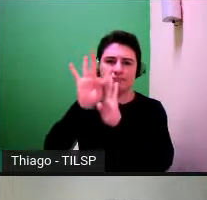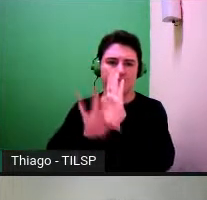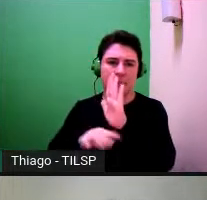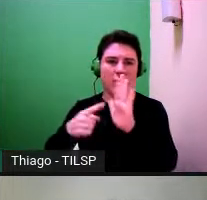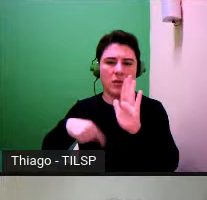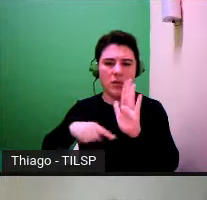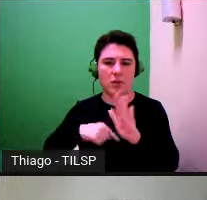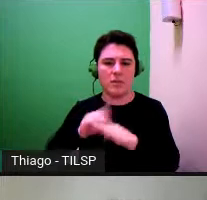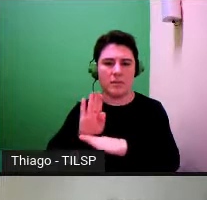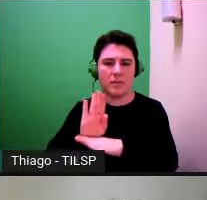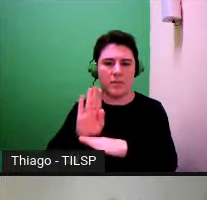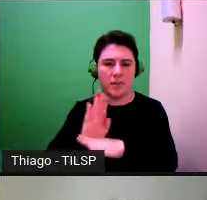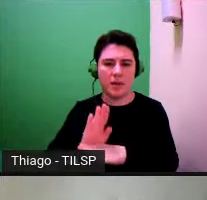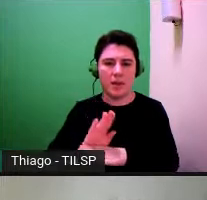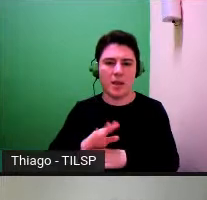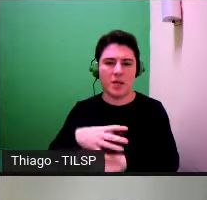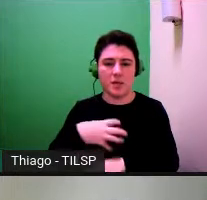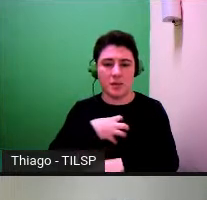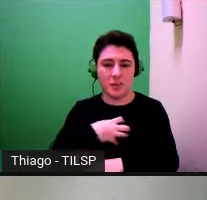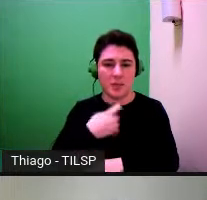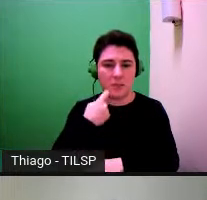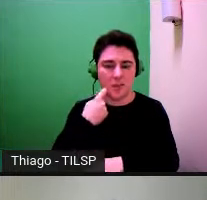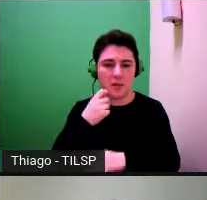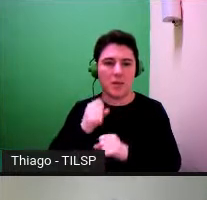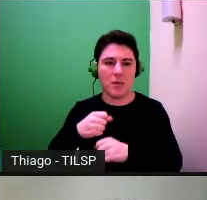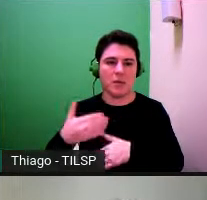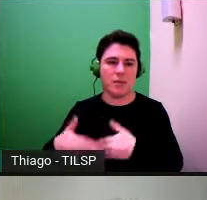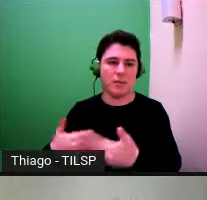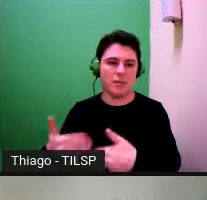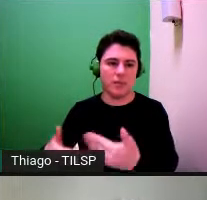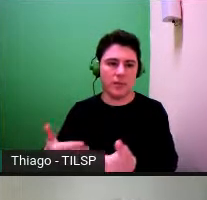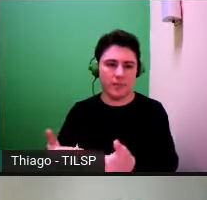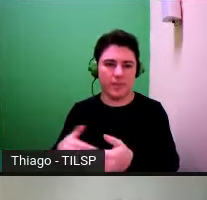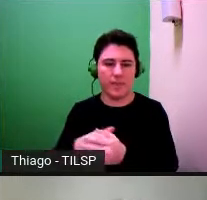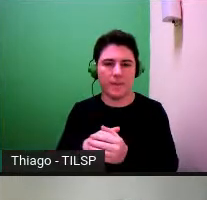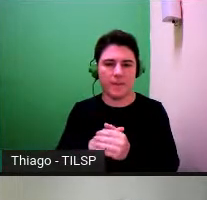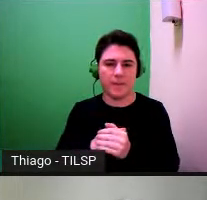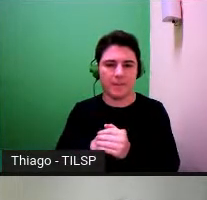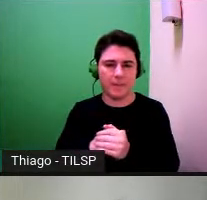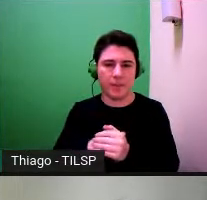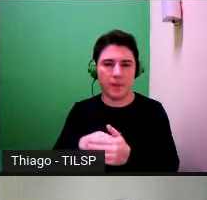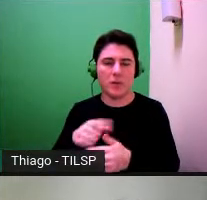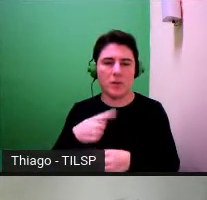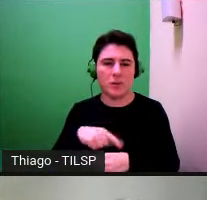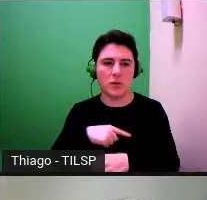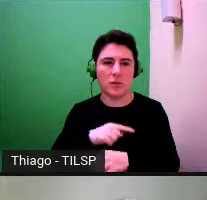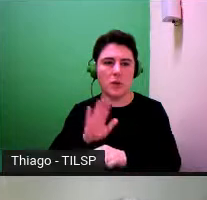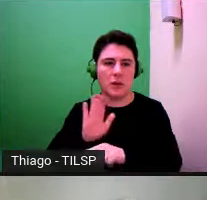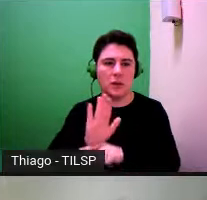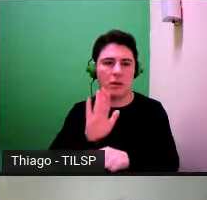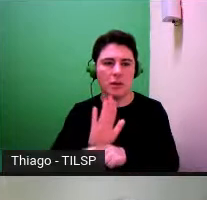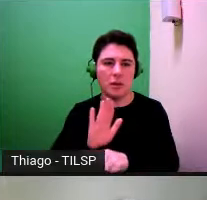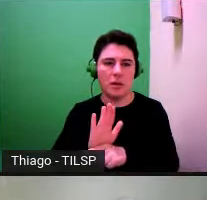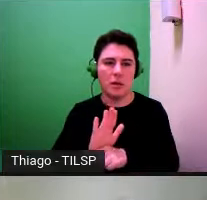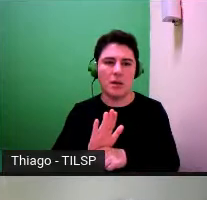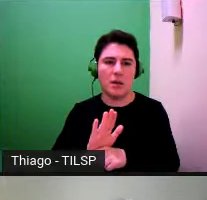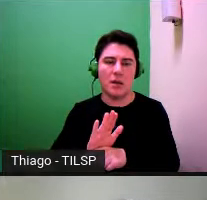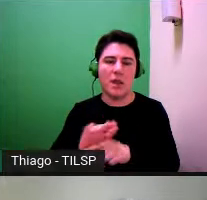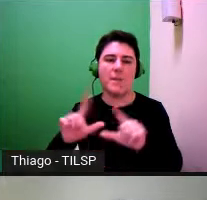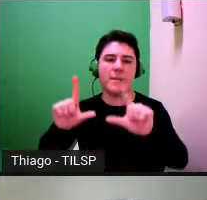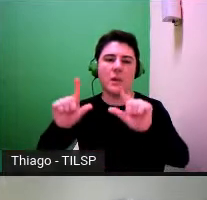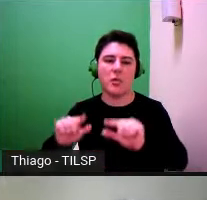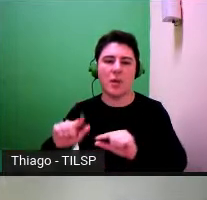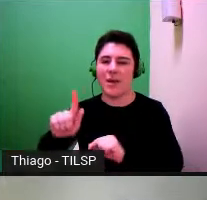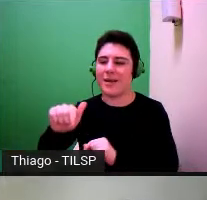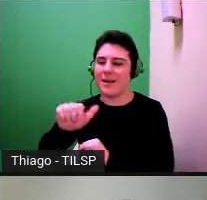para que as espécies se possam reproduzir ao preferirmos pescado de águas nacionais estamos a contribuir para a redução das emissões de gases com